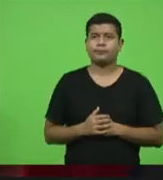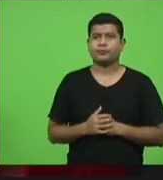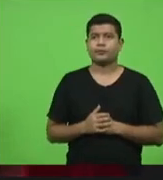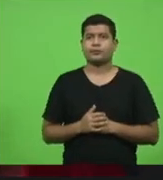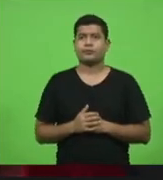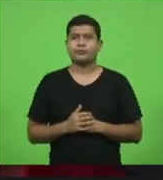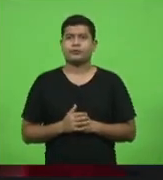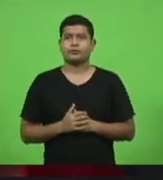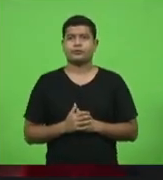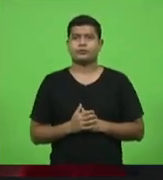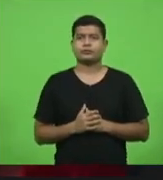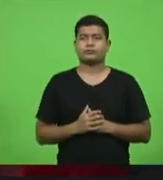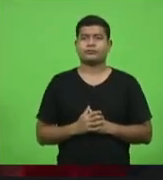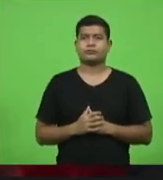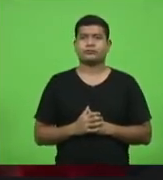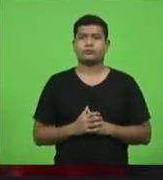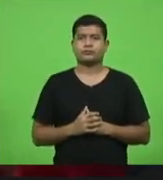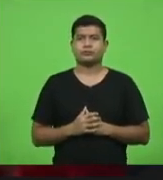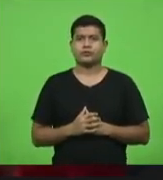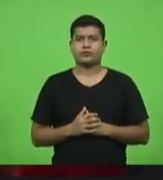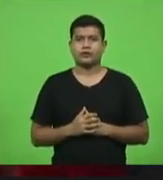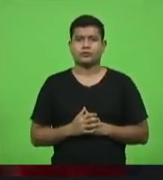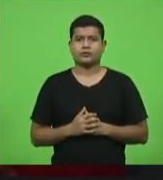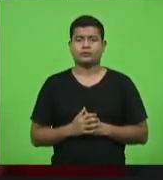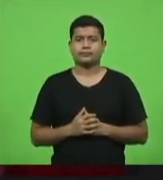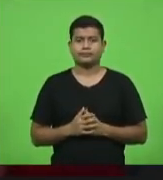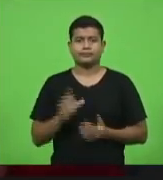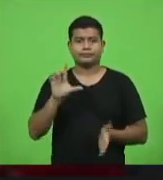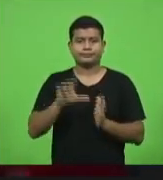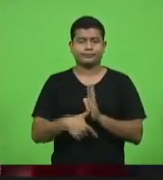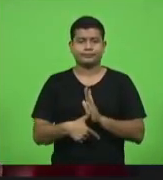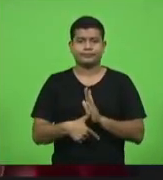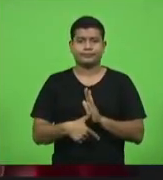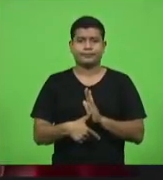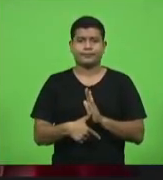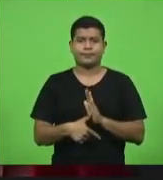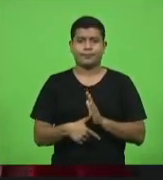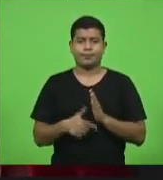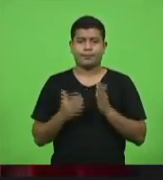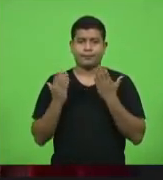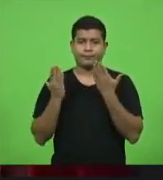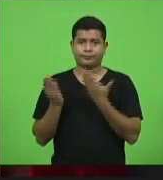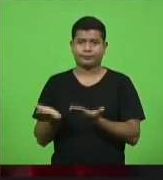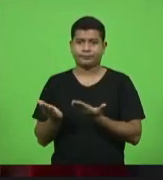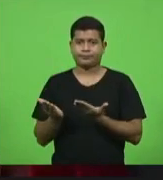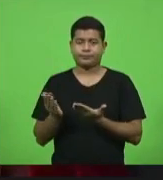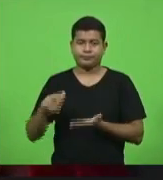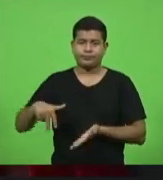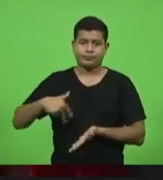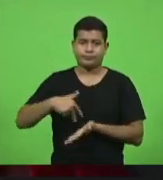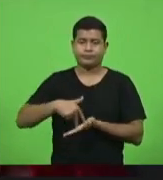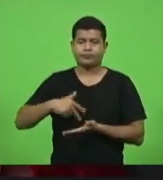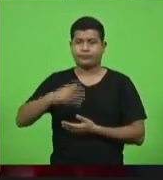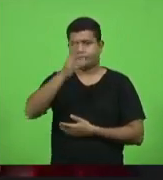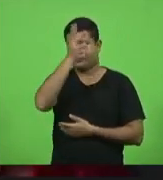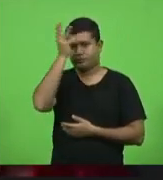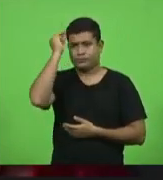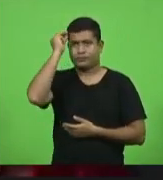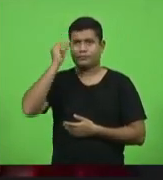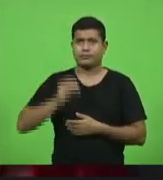Obrigado, deputado Lima. Próxima, a usar a palavra, Luciano Carminati, por 10 minutos, deputado.